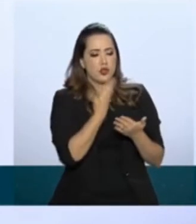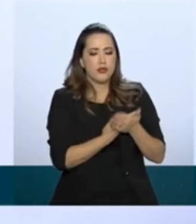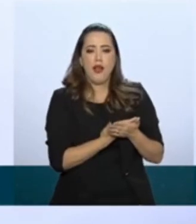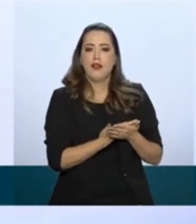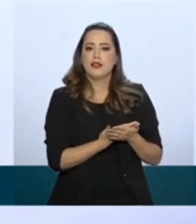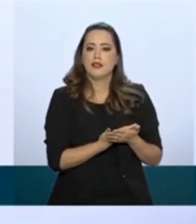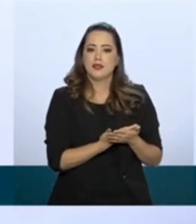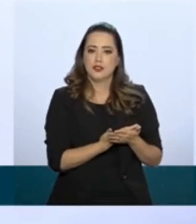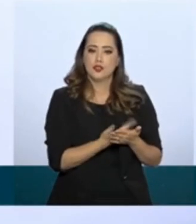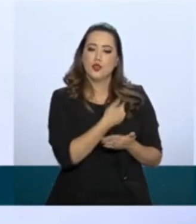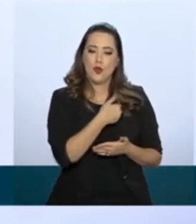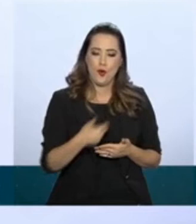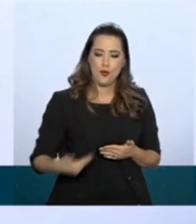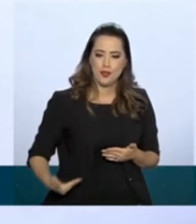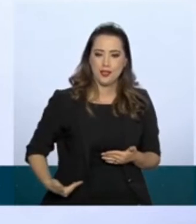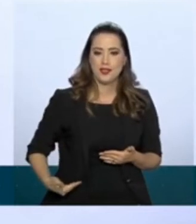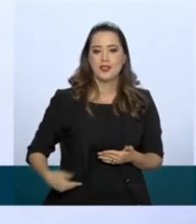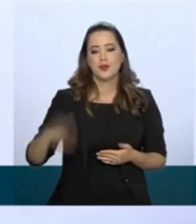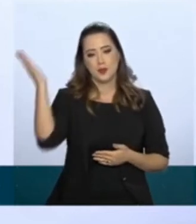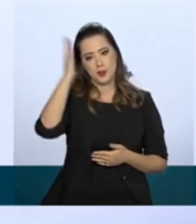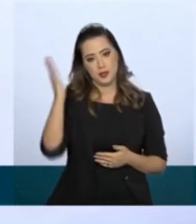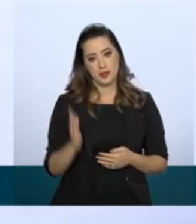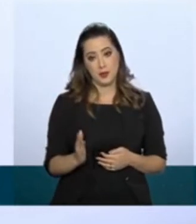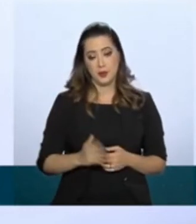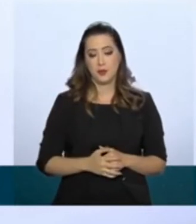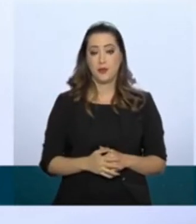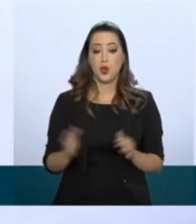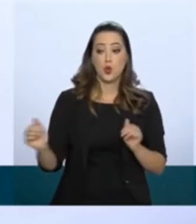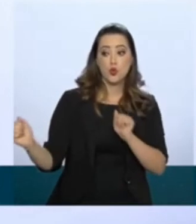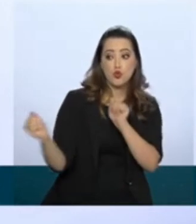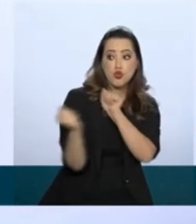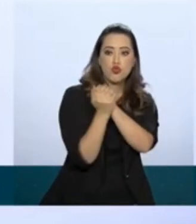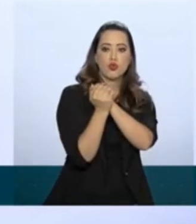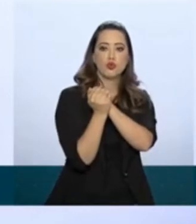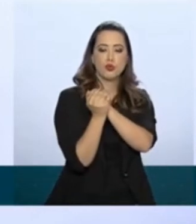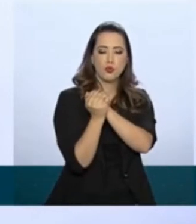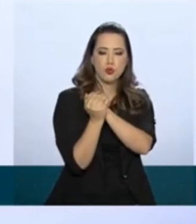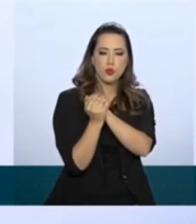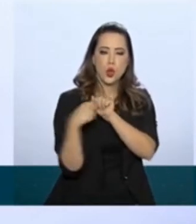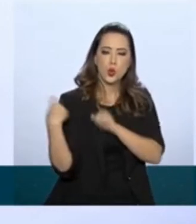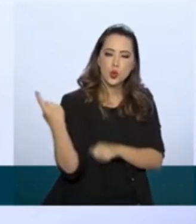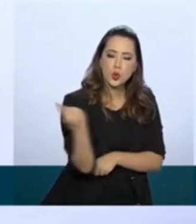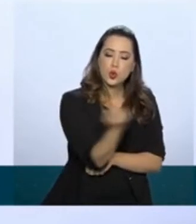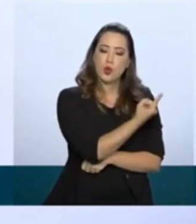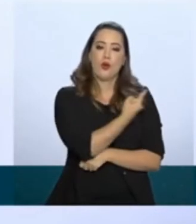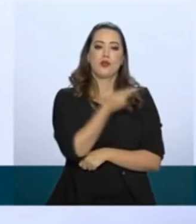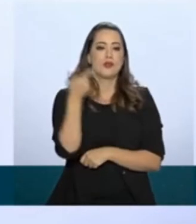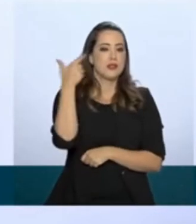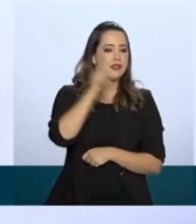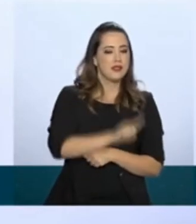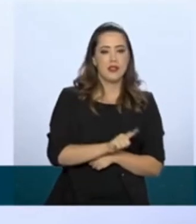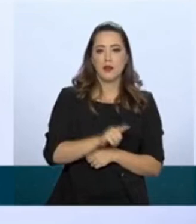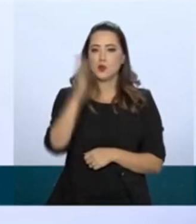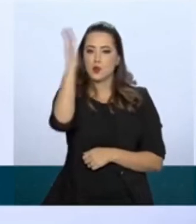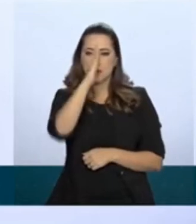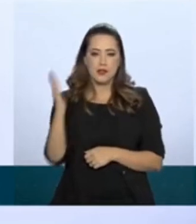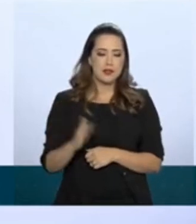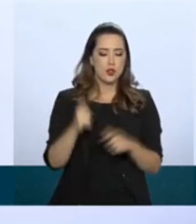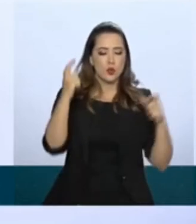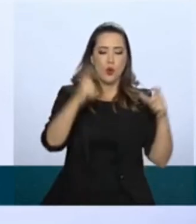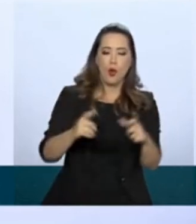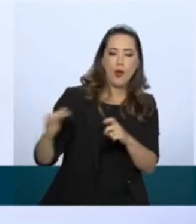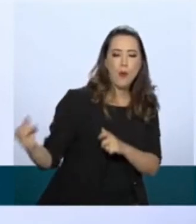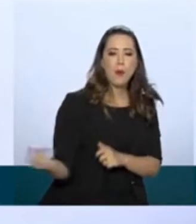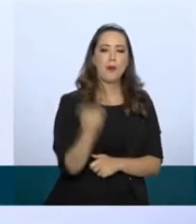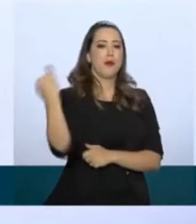no governo brasileiro. Juntos, nós colocaremos o Brasil no local de